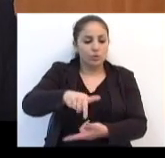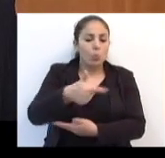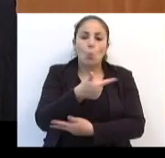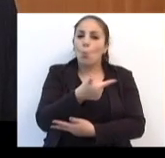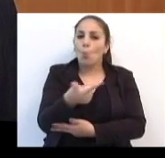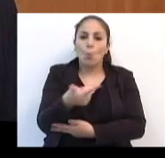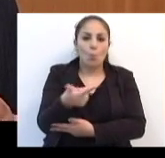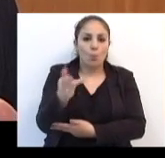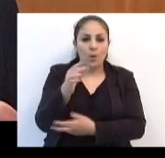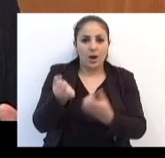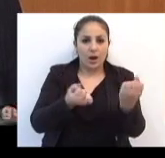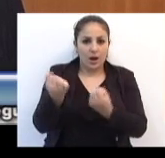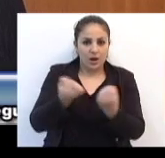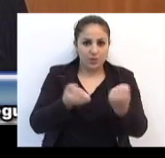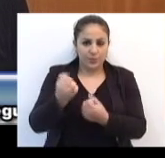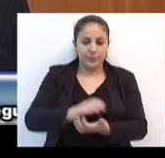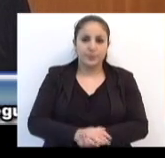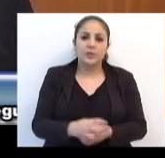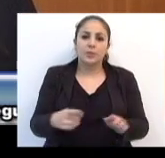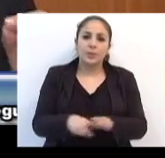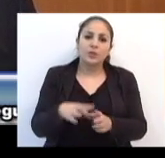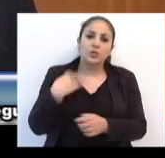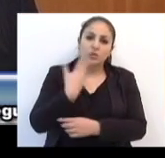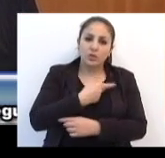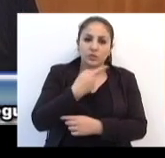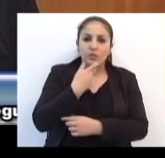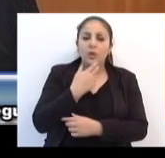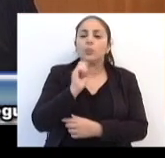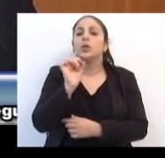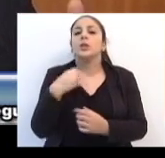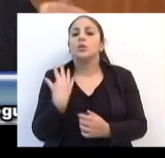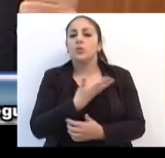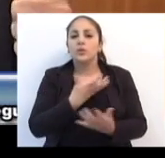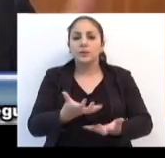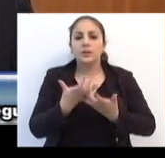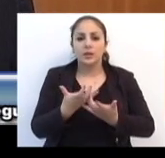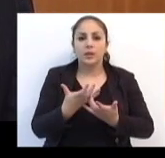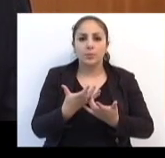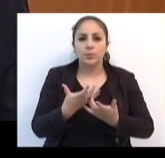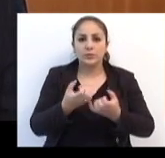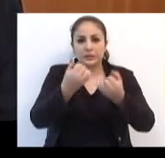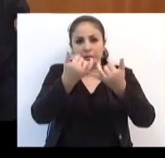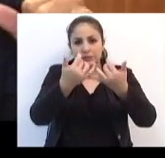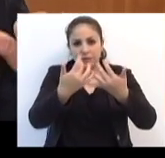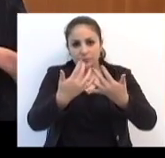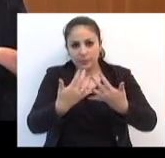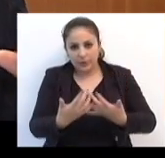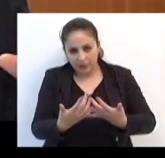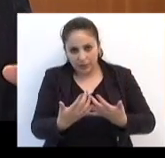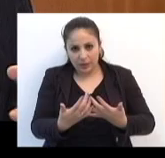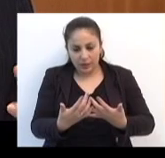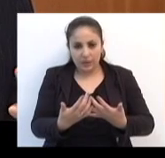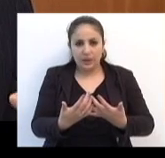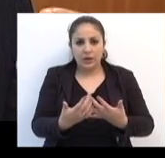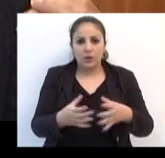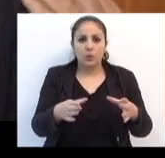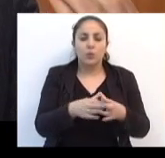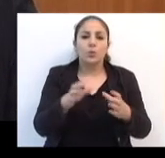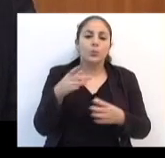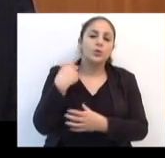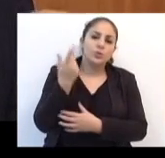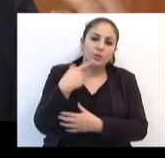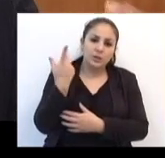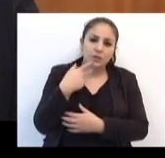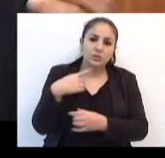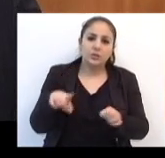Entre várias atividades nós destacamos essa, porque o que a gente quer? É conscientizar o Legislativo, os vereadores, para que